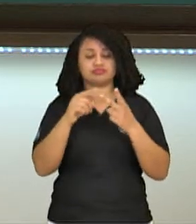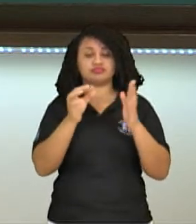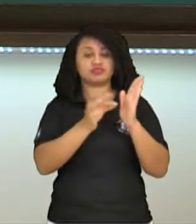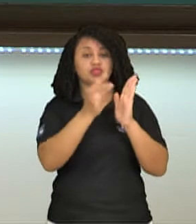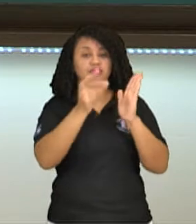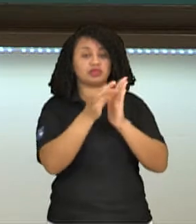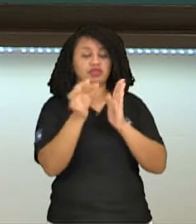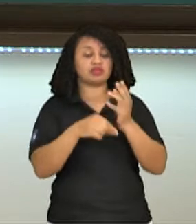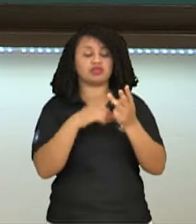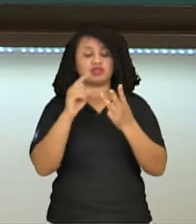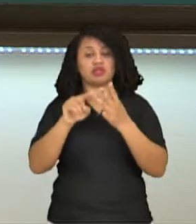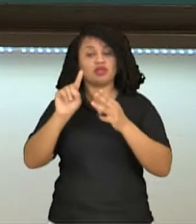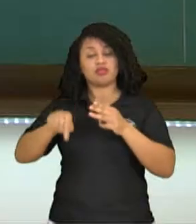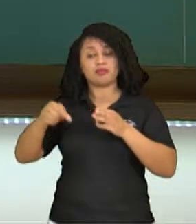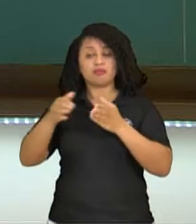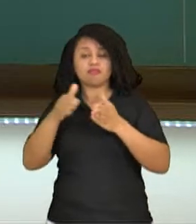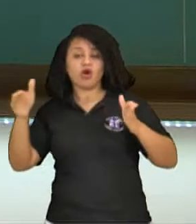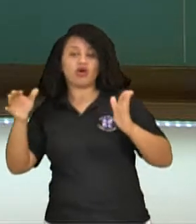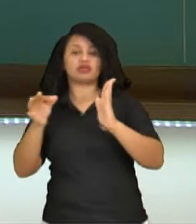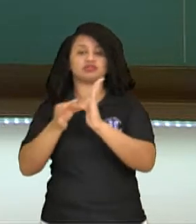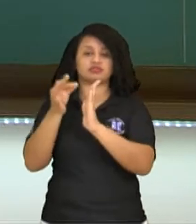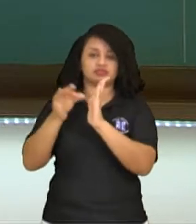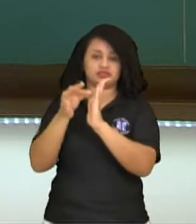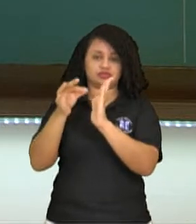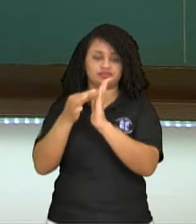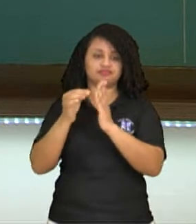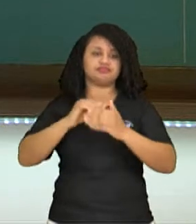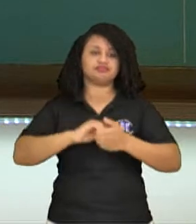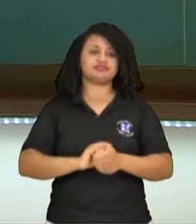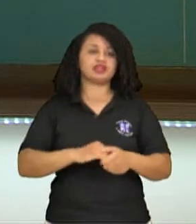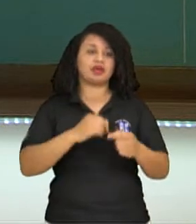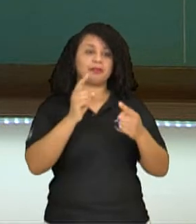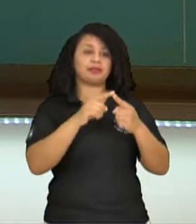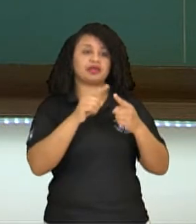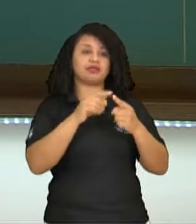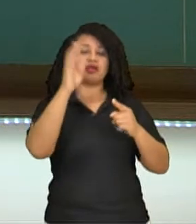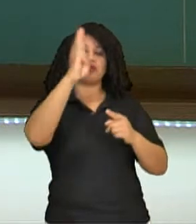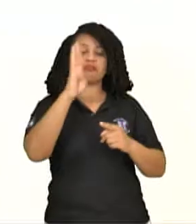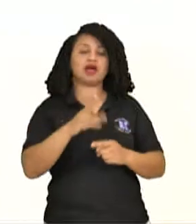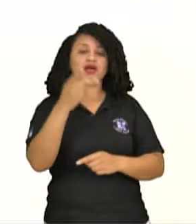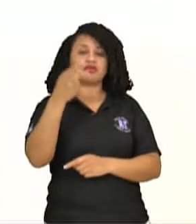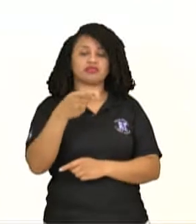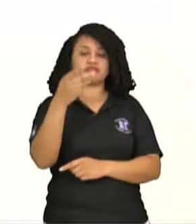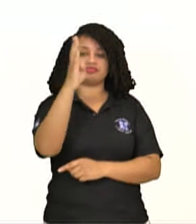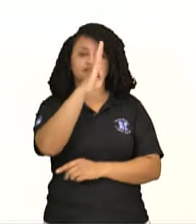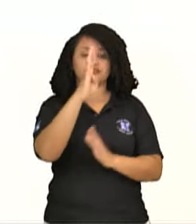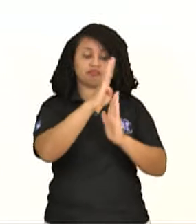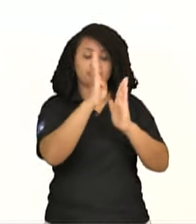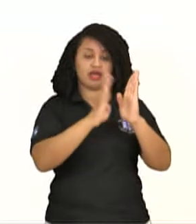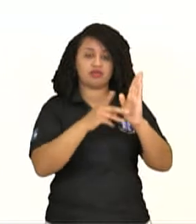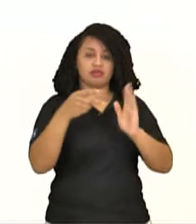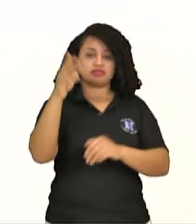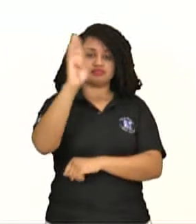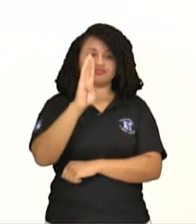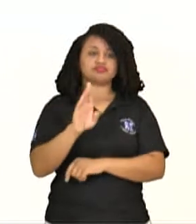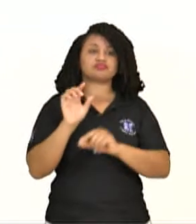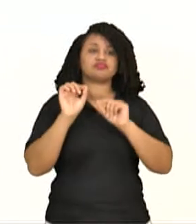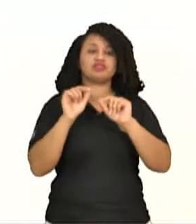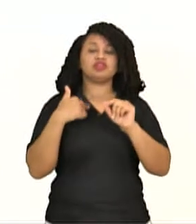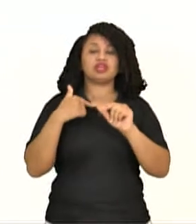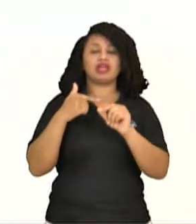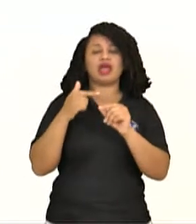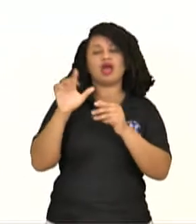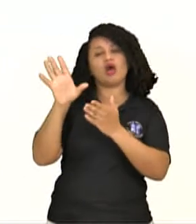impressionismo e sobre o pós-impressionismo. Então, primeiro o barroco brasileiro. Então, o barroco brasileiro, ele é uma vertente do barroco